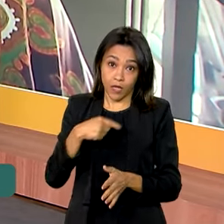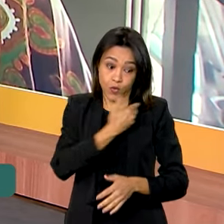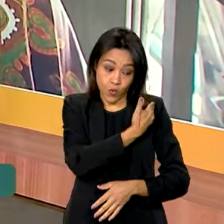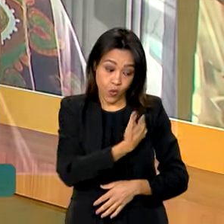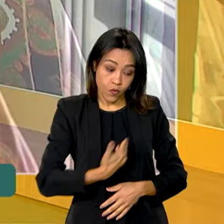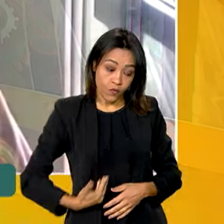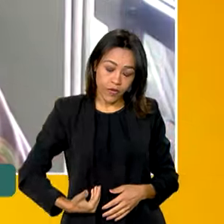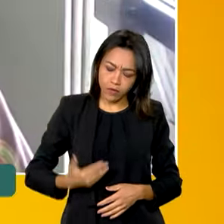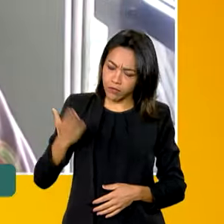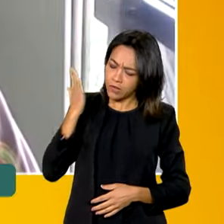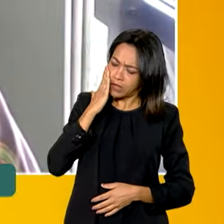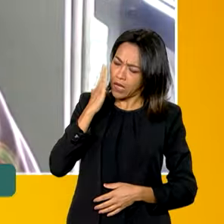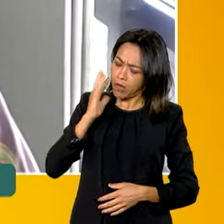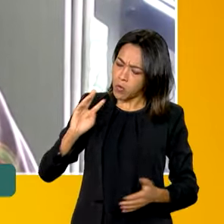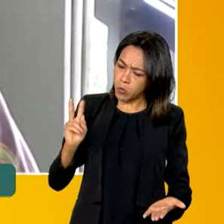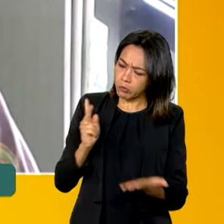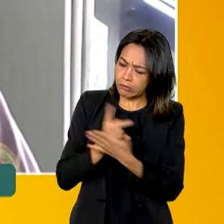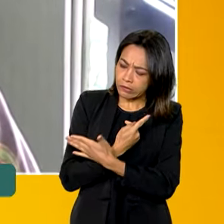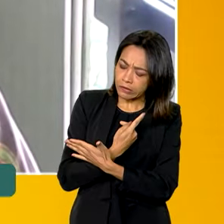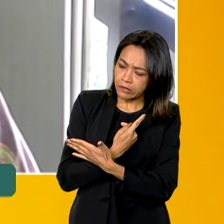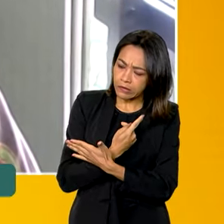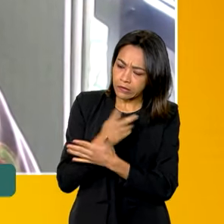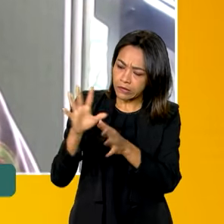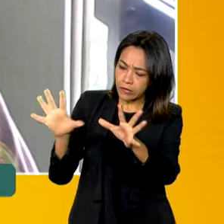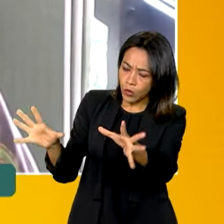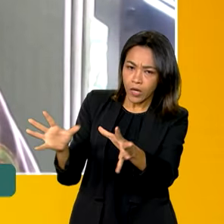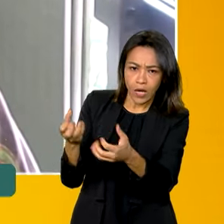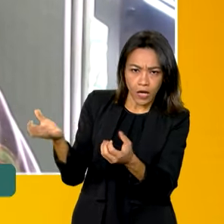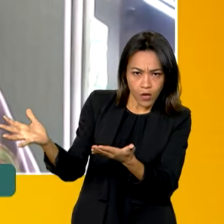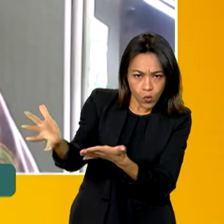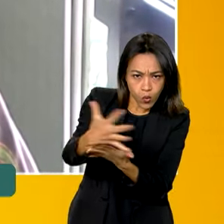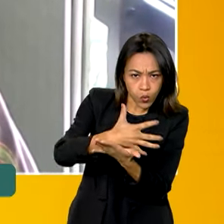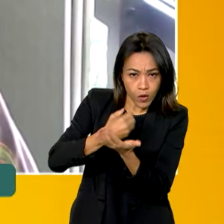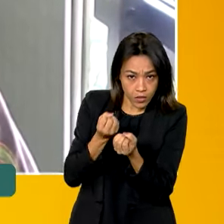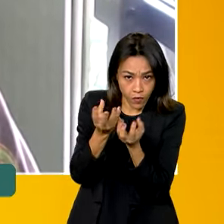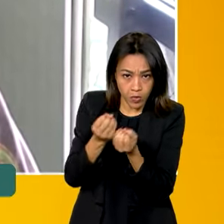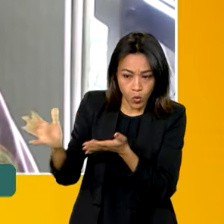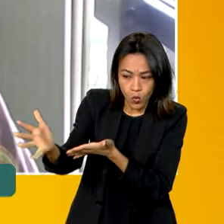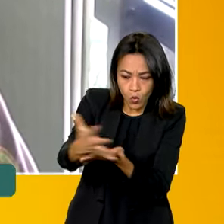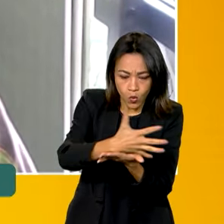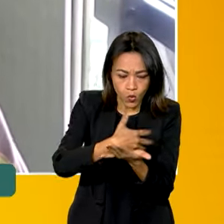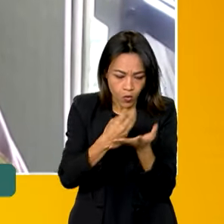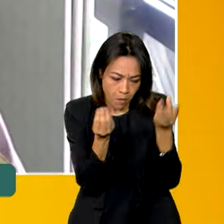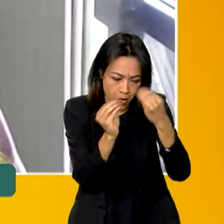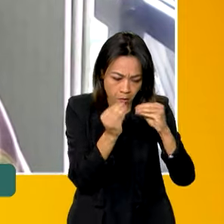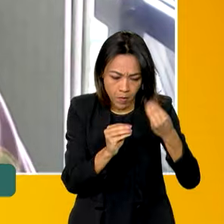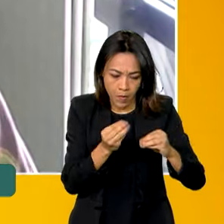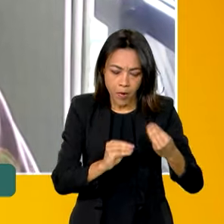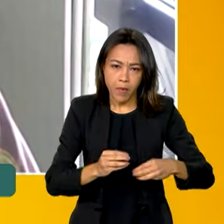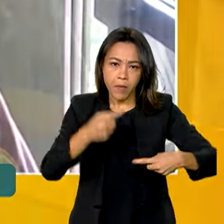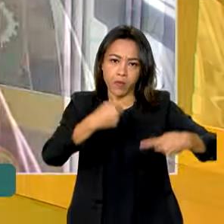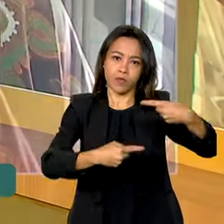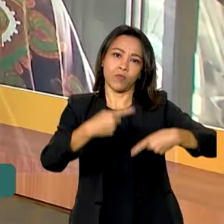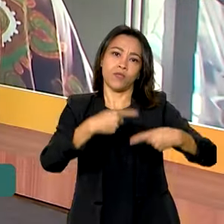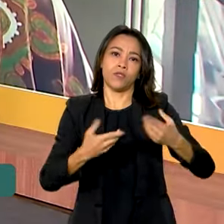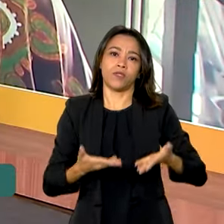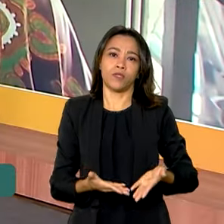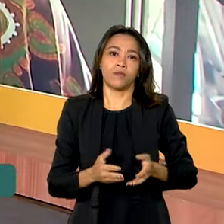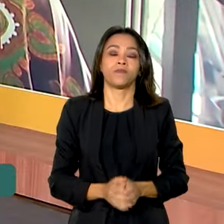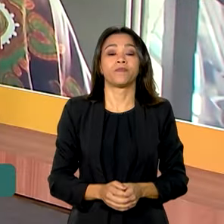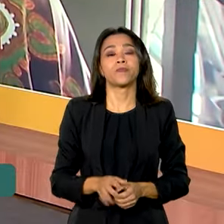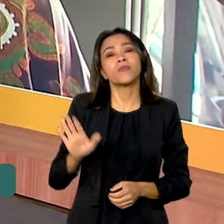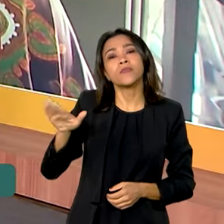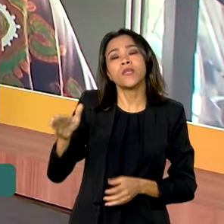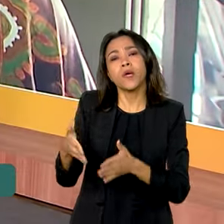dentro desse retrato, possa fazer política mais eficaz e mais bem dirigida. E isso, Ana Amélia,